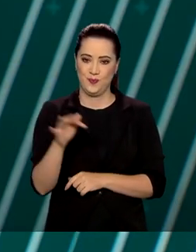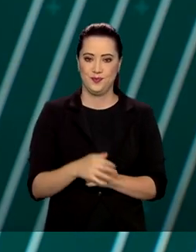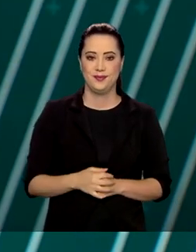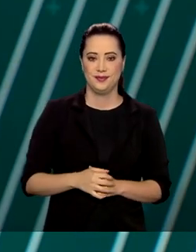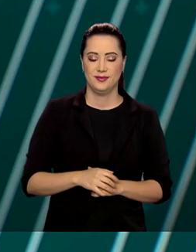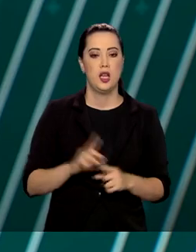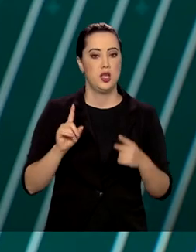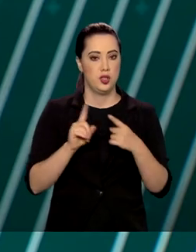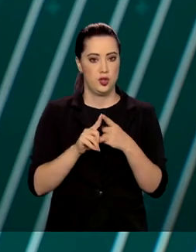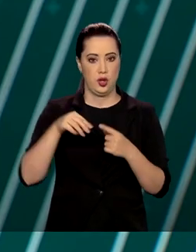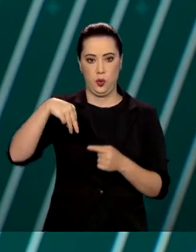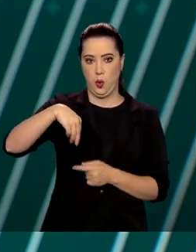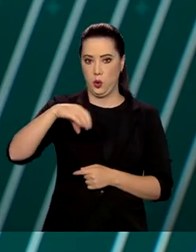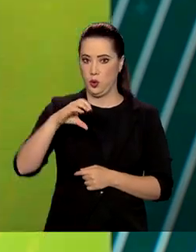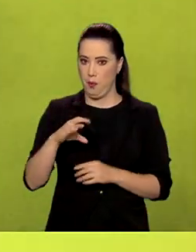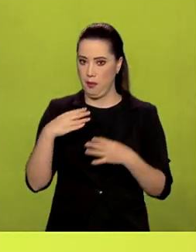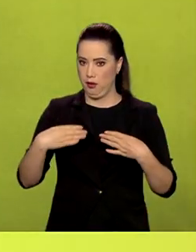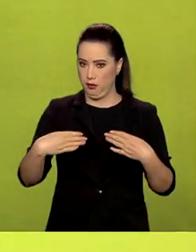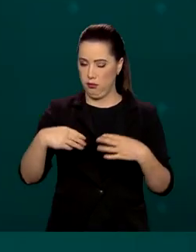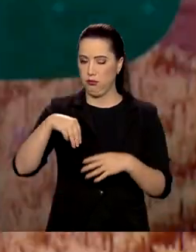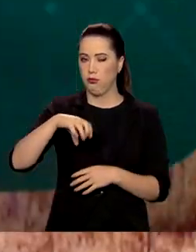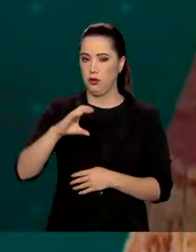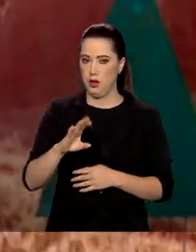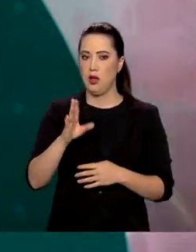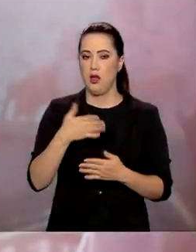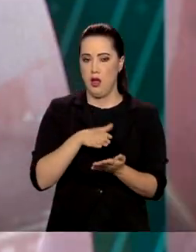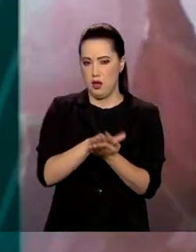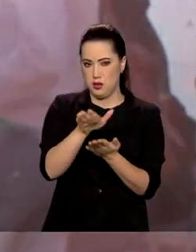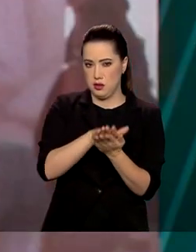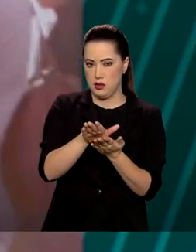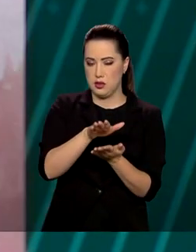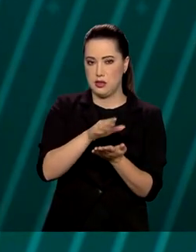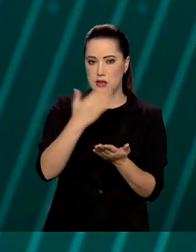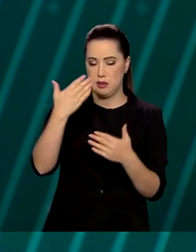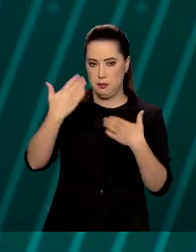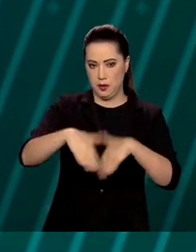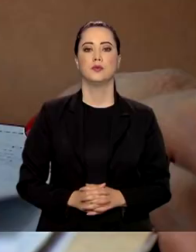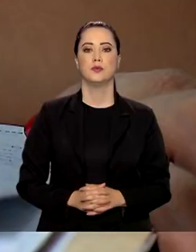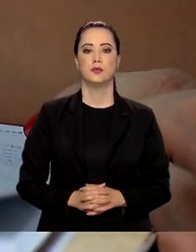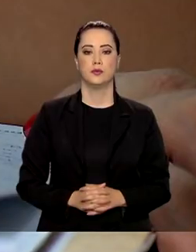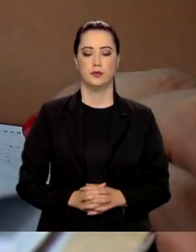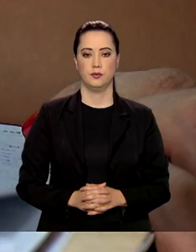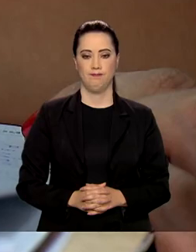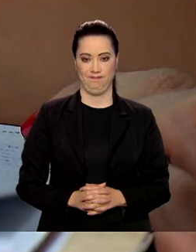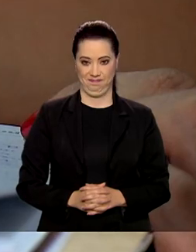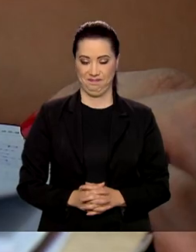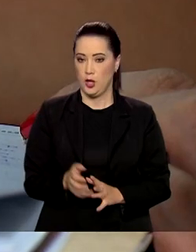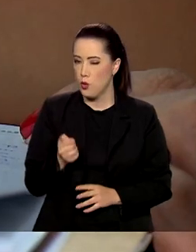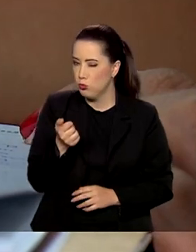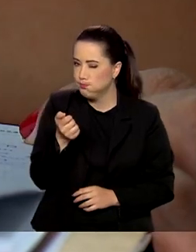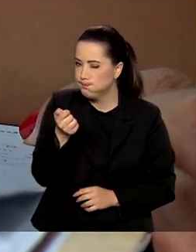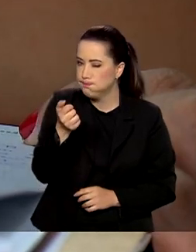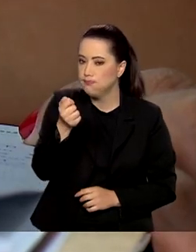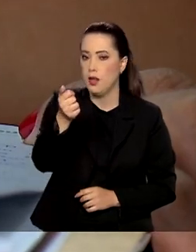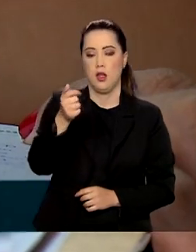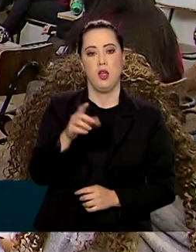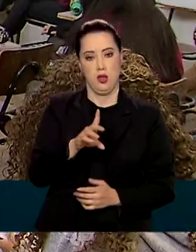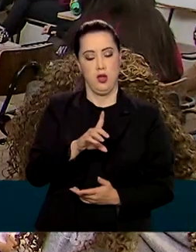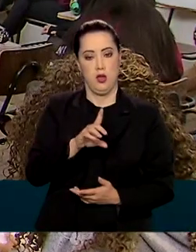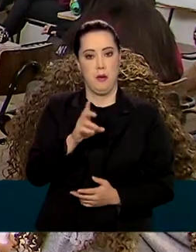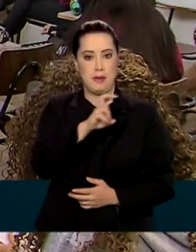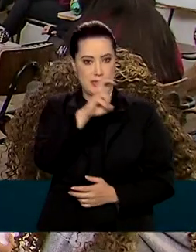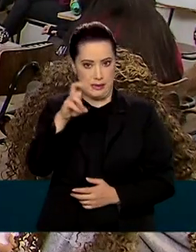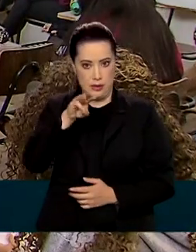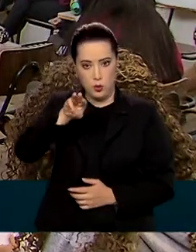Segundo o MEC, as provas já estão sendo despachadas para estados e municípios. Contagem regressiva para